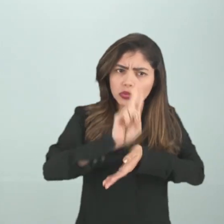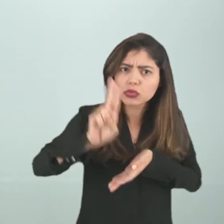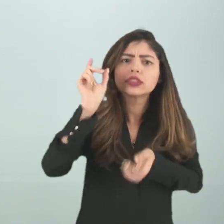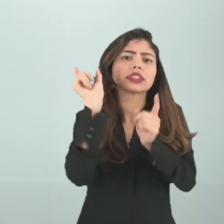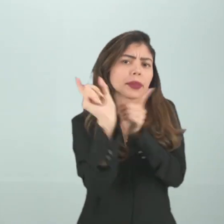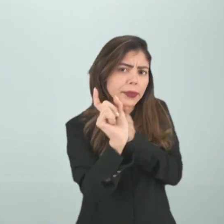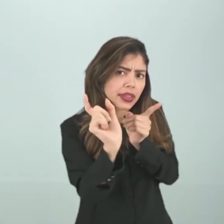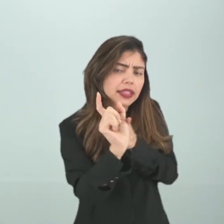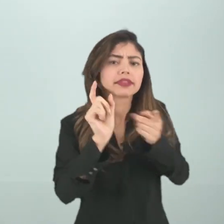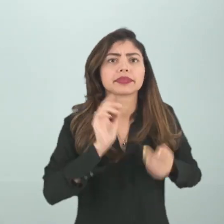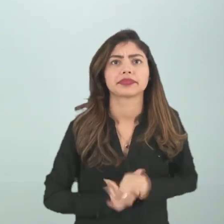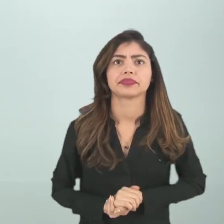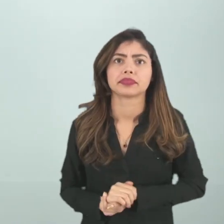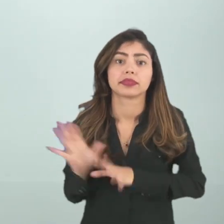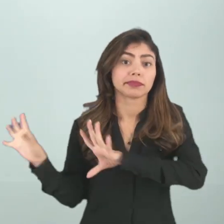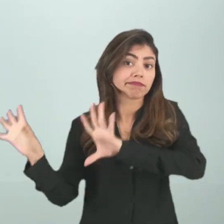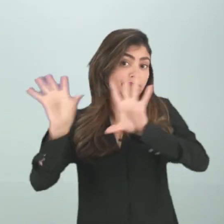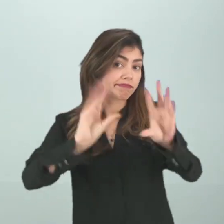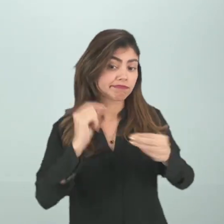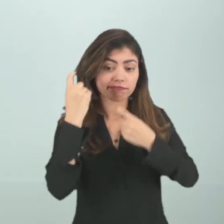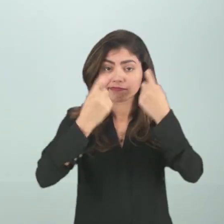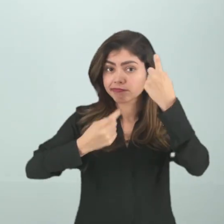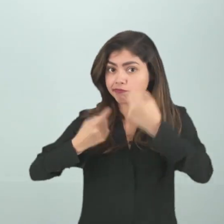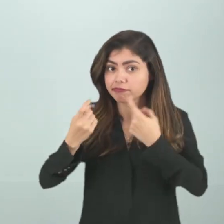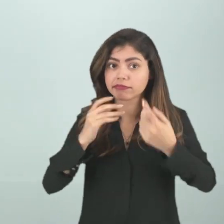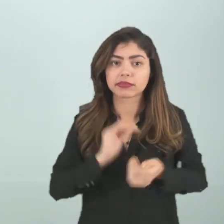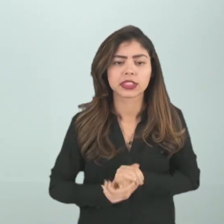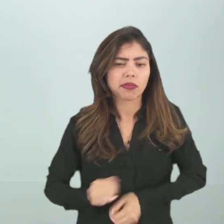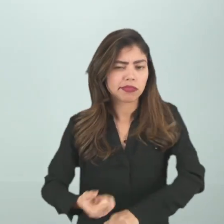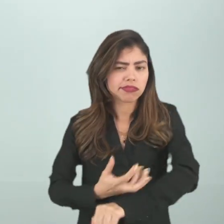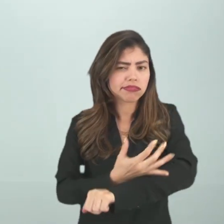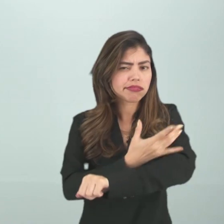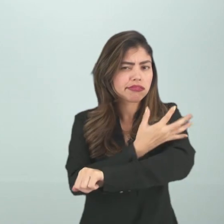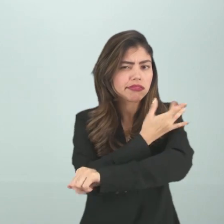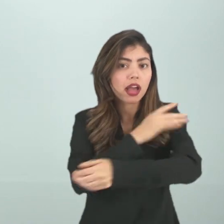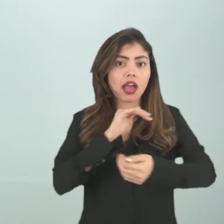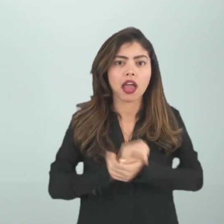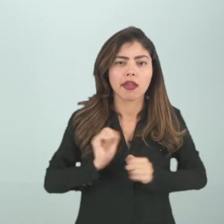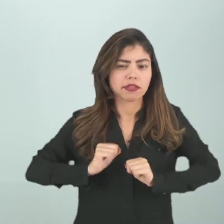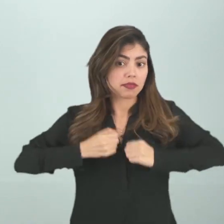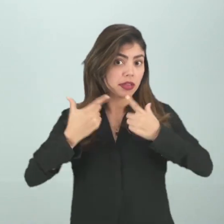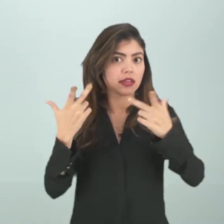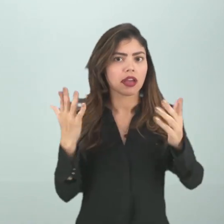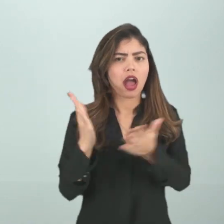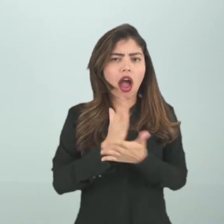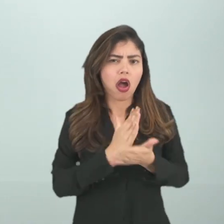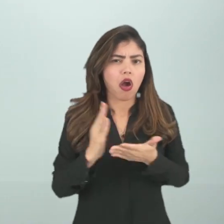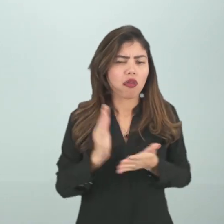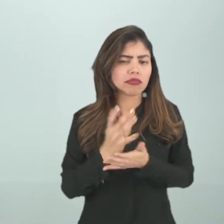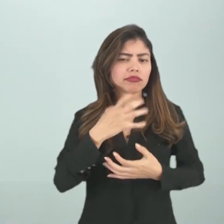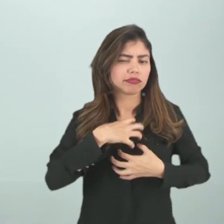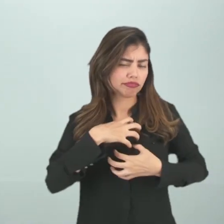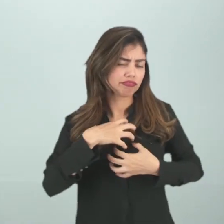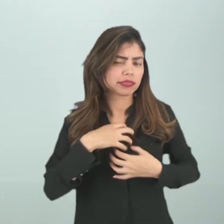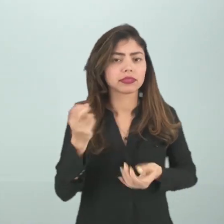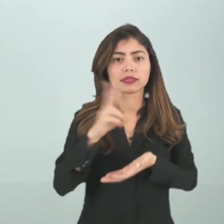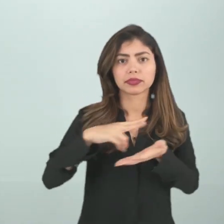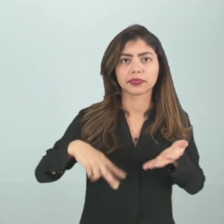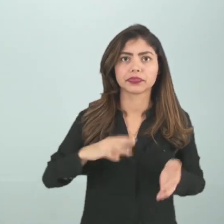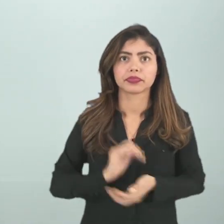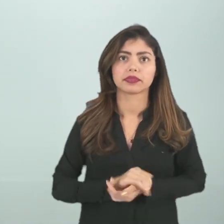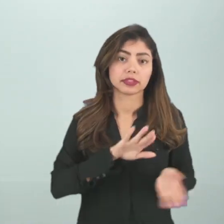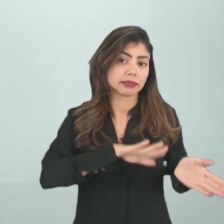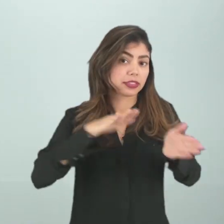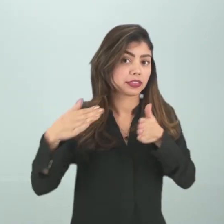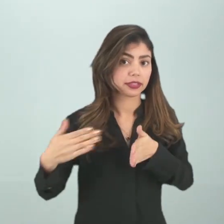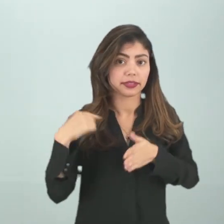palavra trazendo expressividade, emoção, despertando algum sentimento no leitor a partir aí